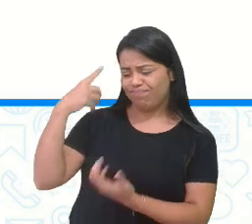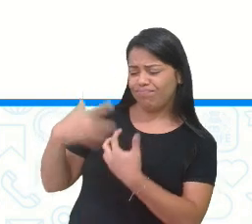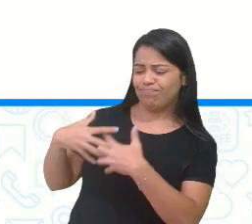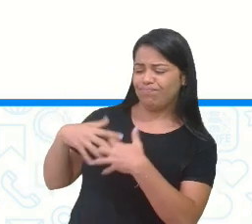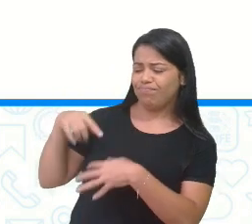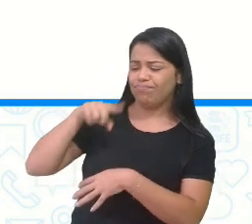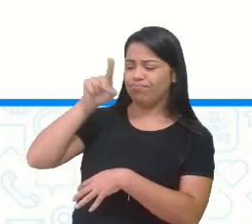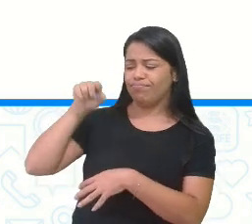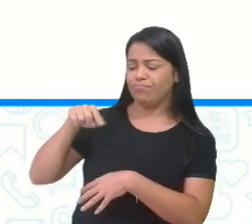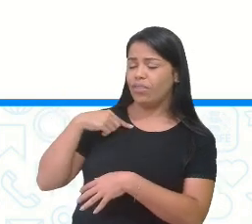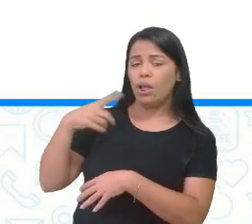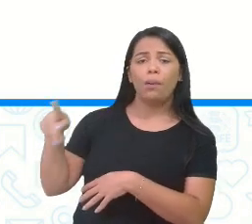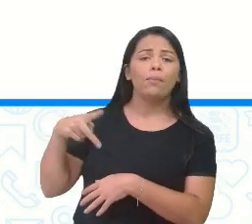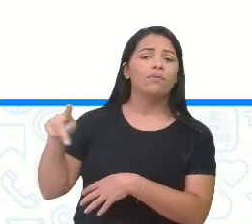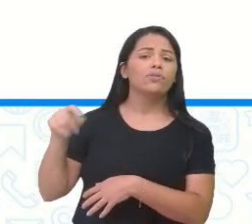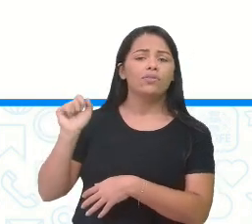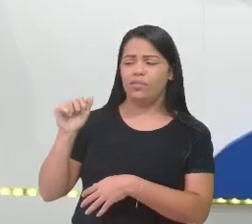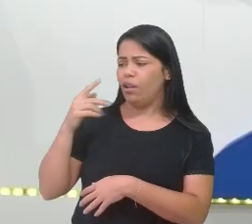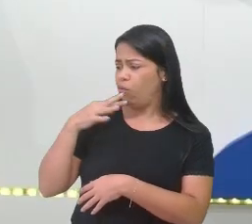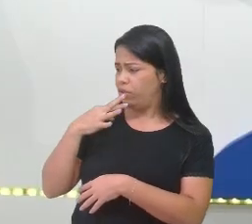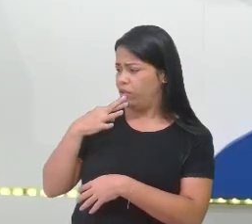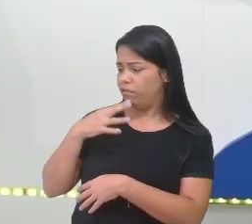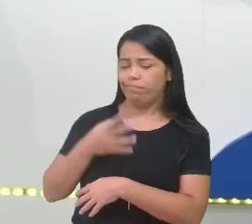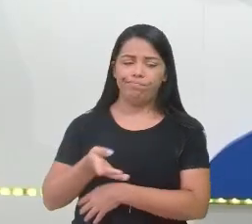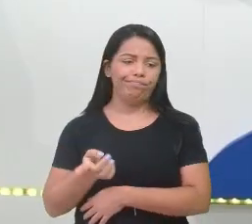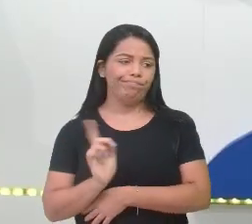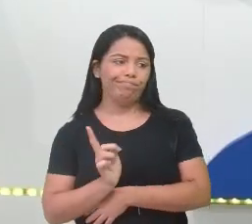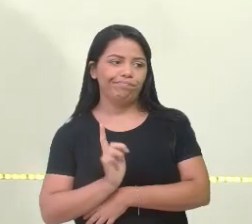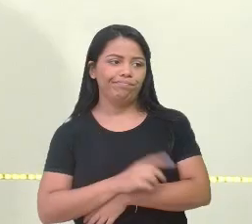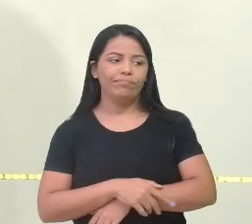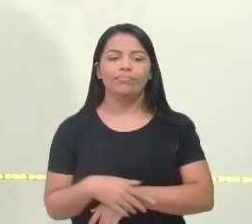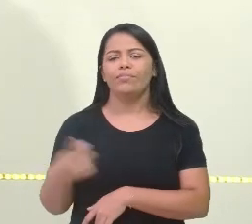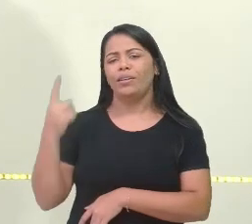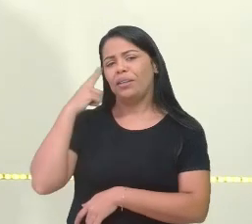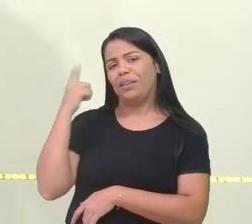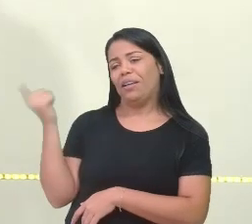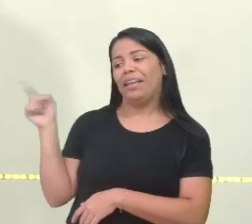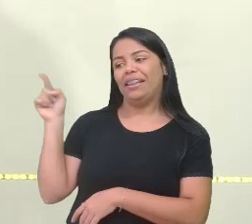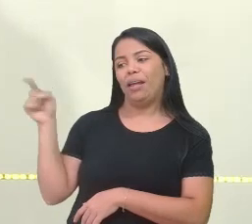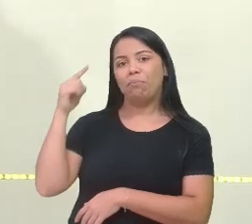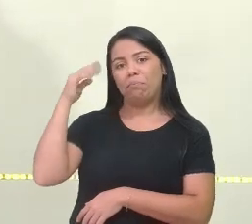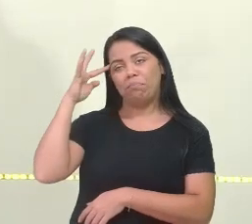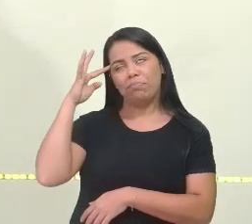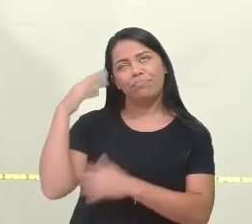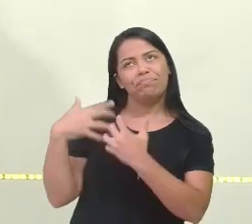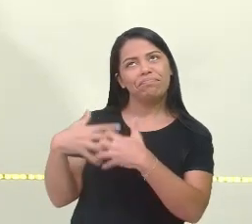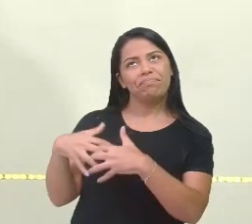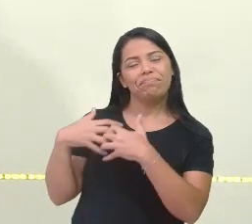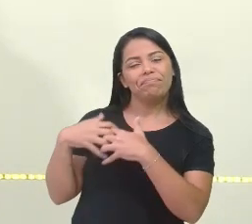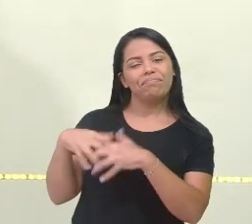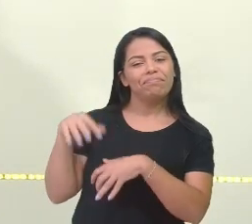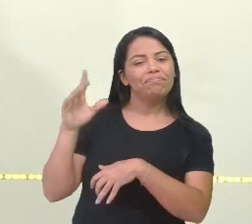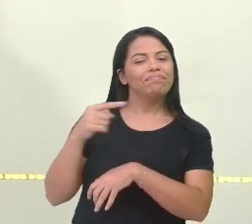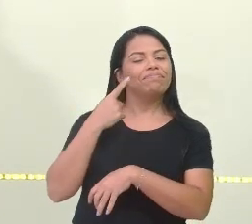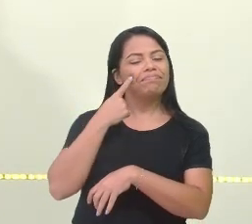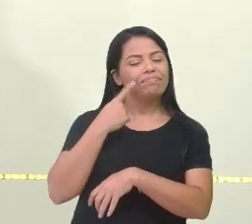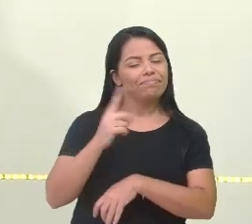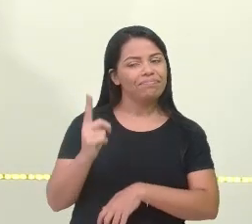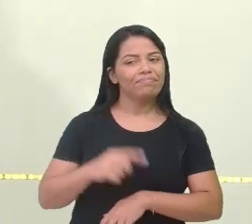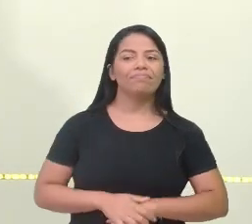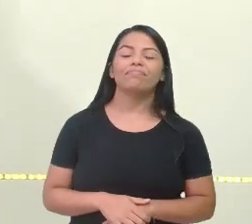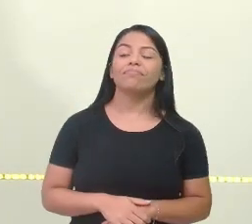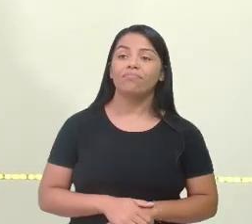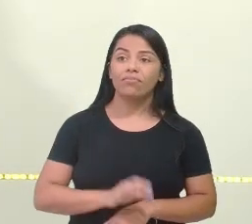Sandra conhecia essa? Não. Não. Ela está pensando, já vi que ela está pensando ali na charada.